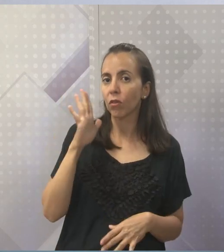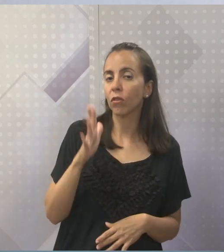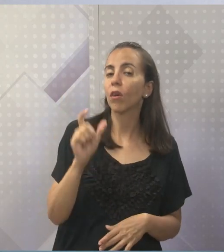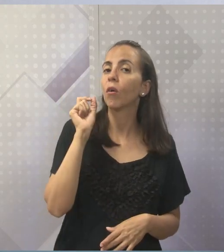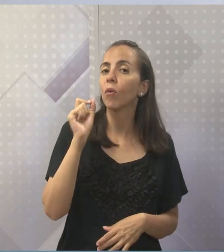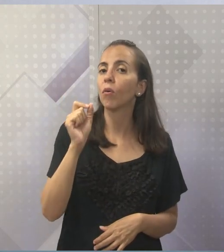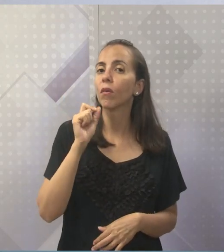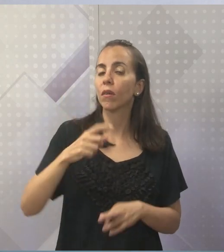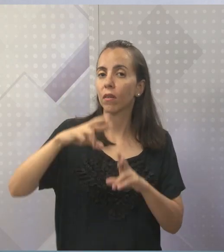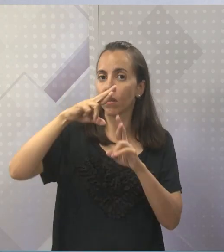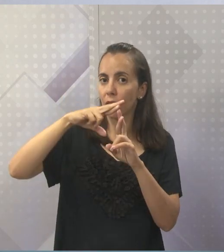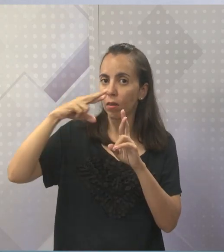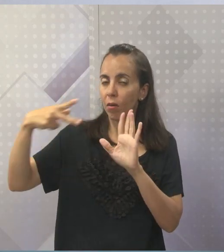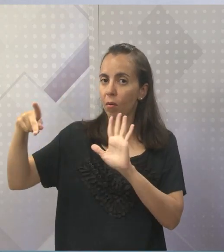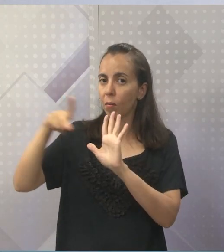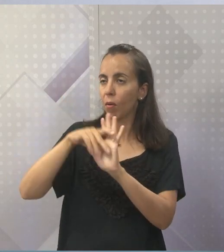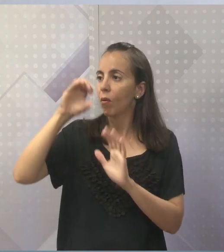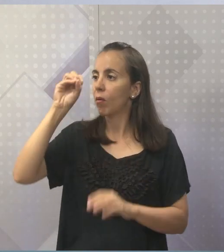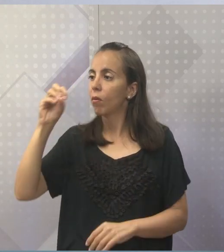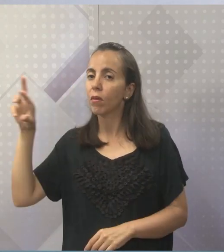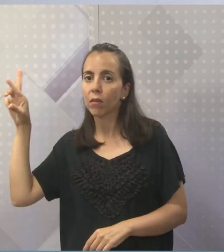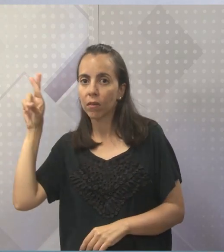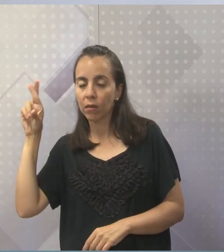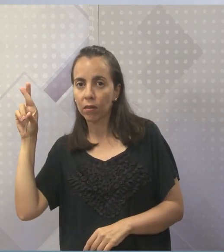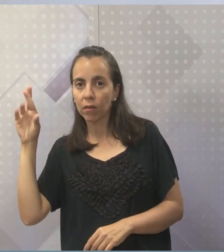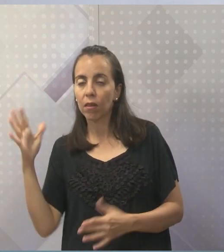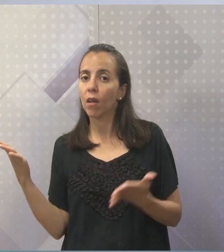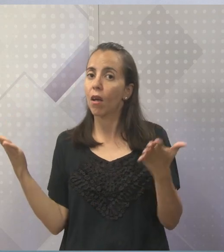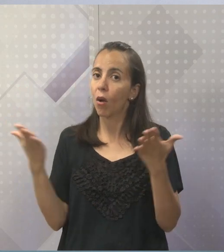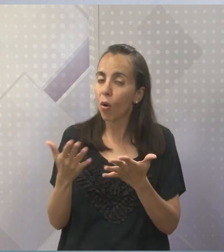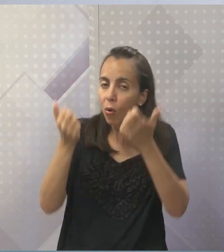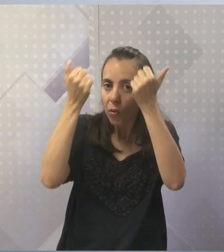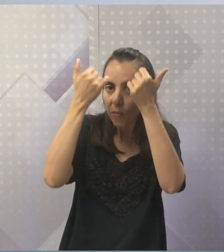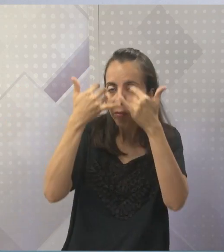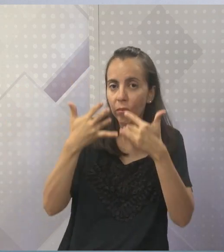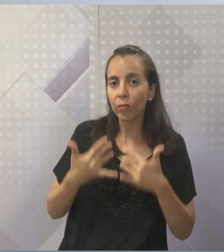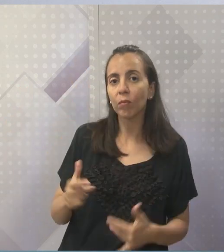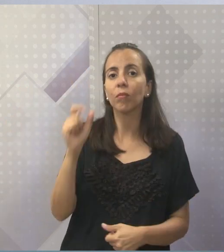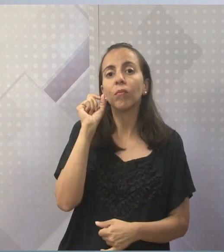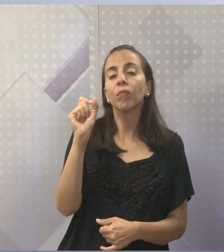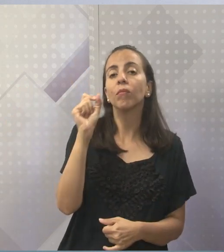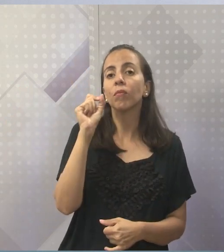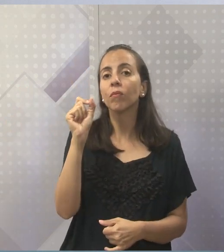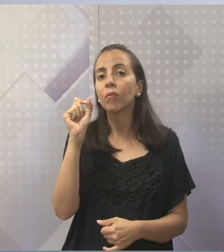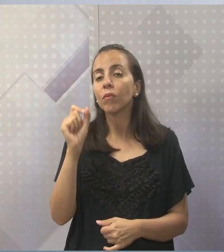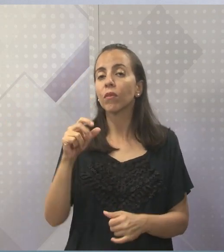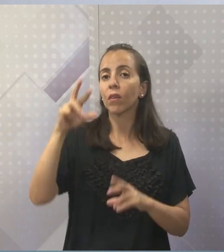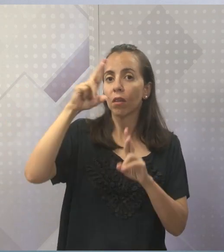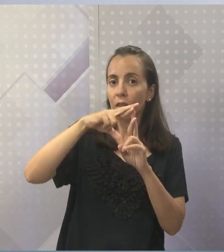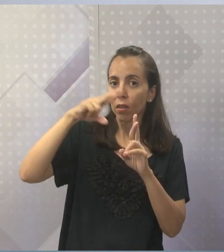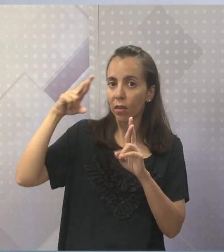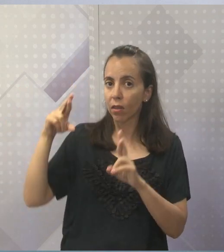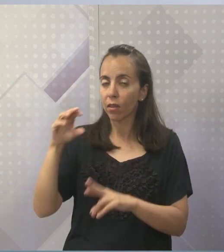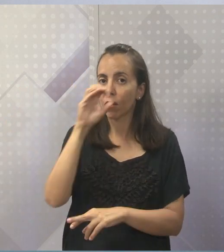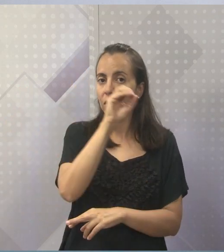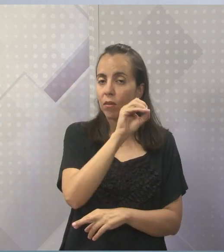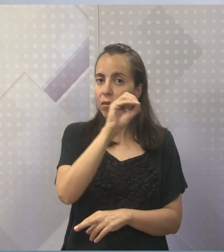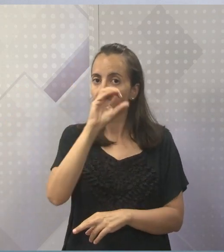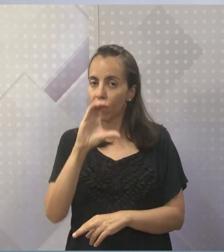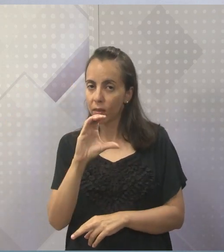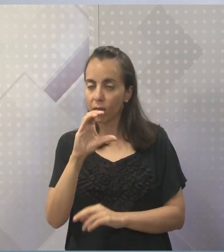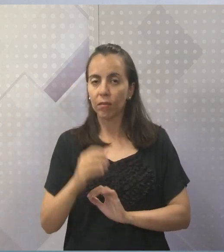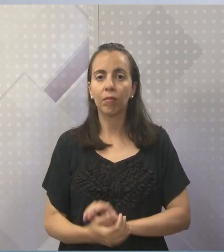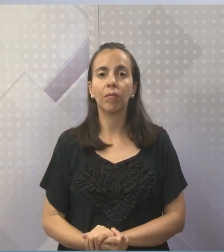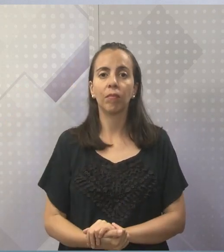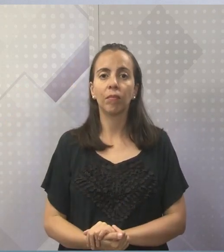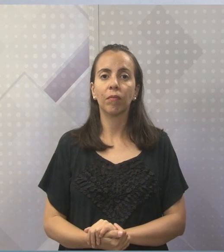das religiões orientais, vamos falar hoje sobre as religiões ocidentais,